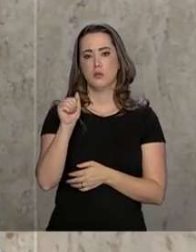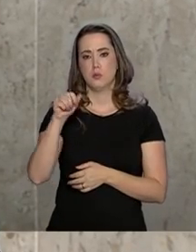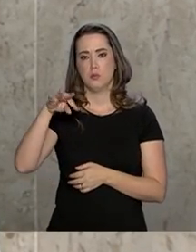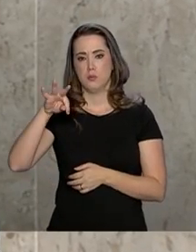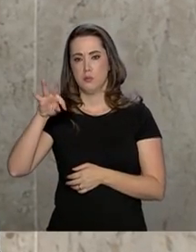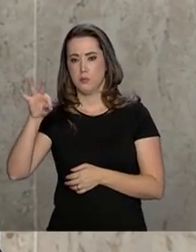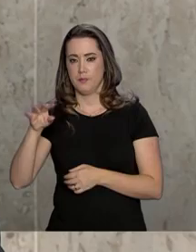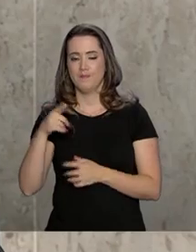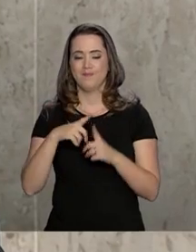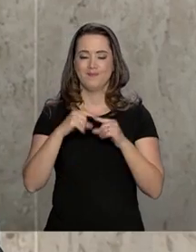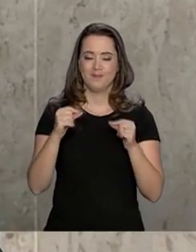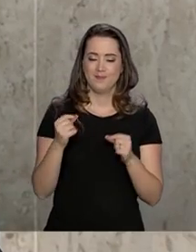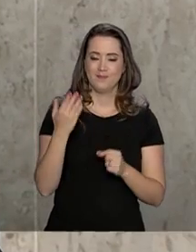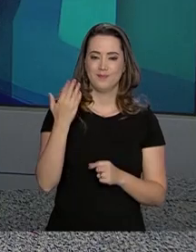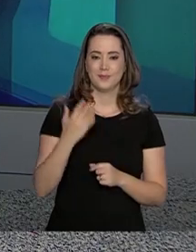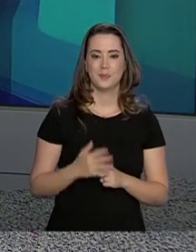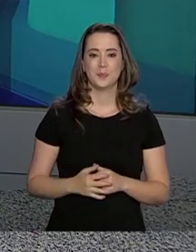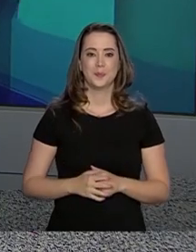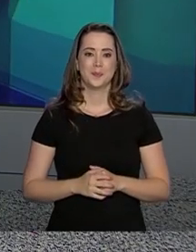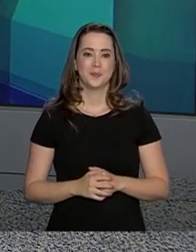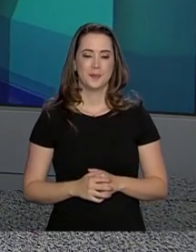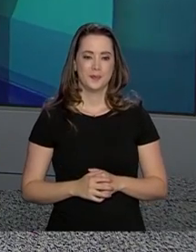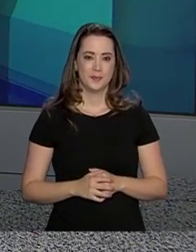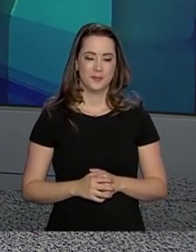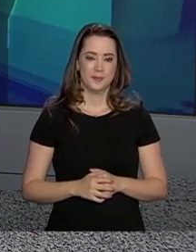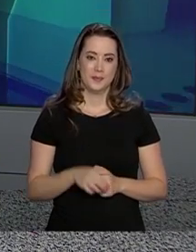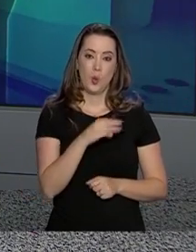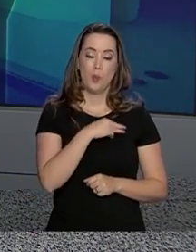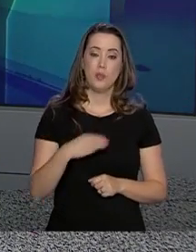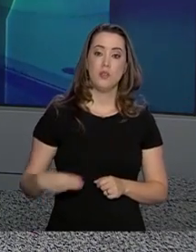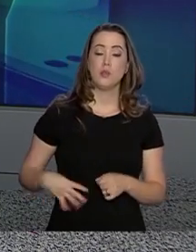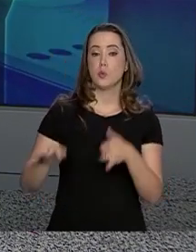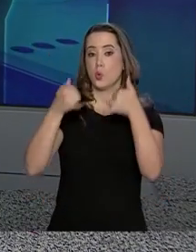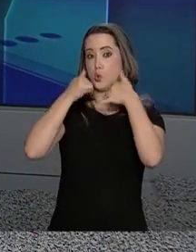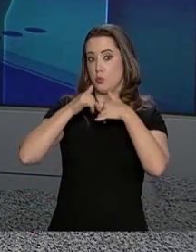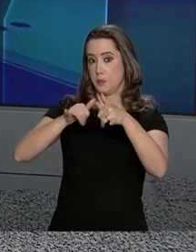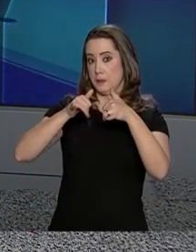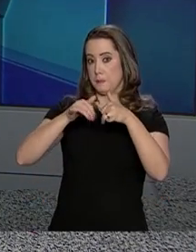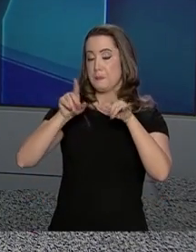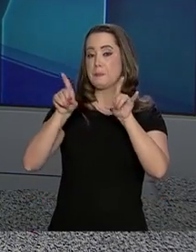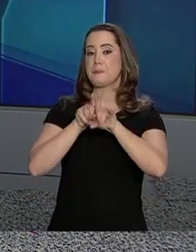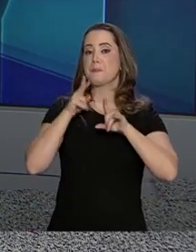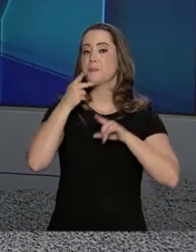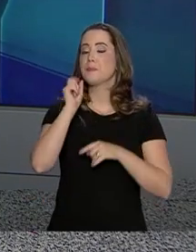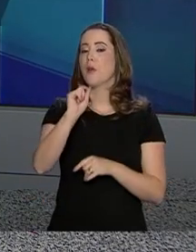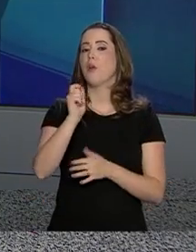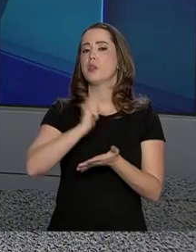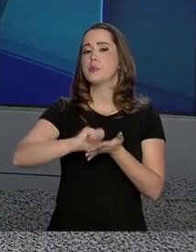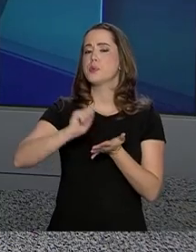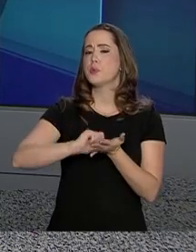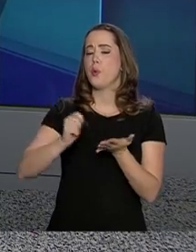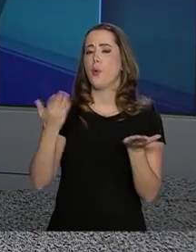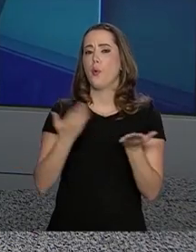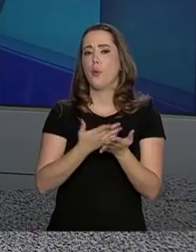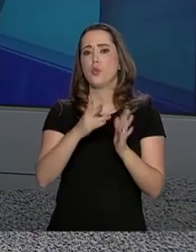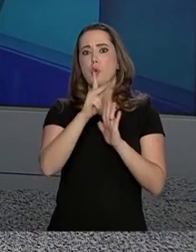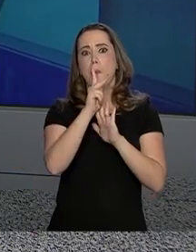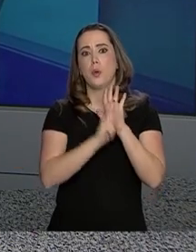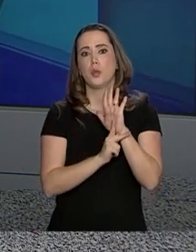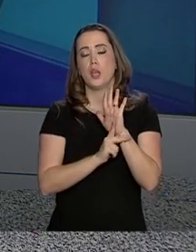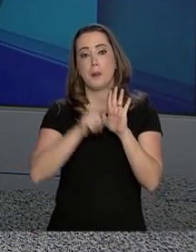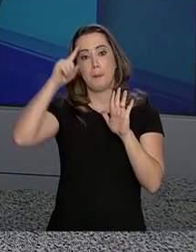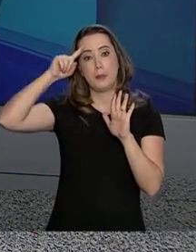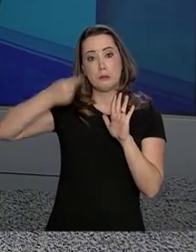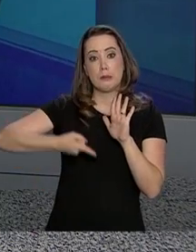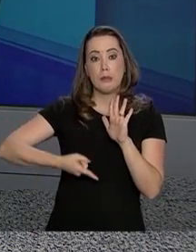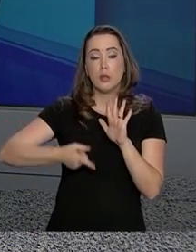De Brasília, Pablo Mondin. O ministro de Minas e Energia, Bento Albuquerque, assinou hoje portaria determinando que